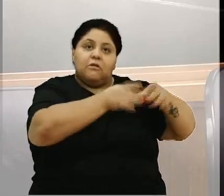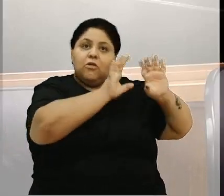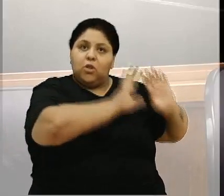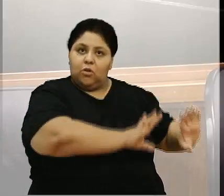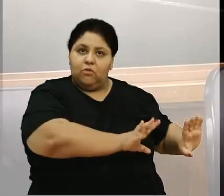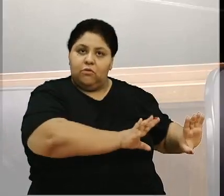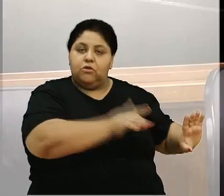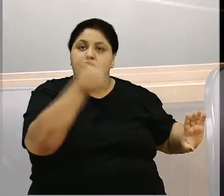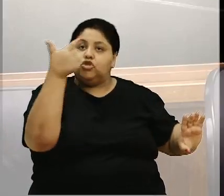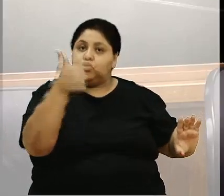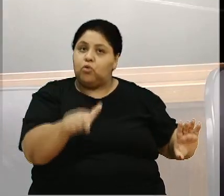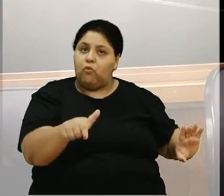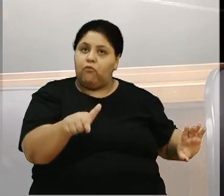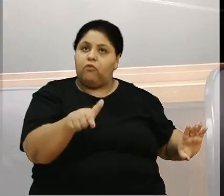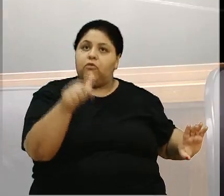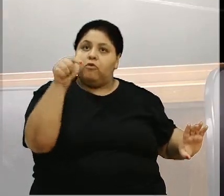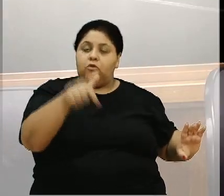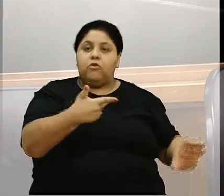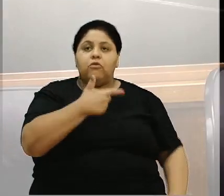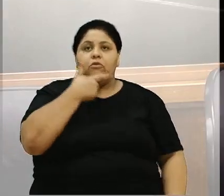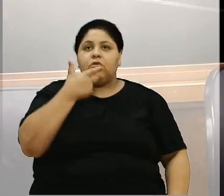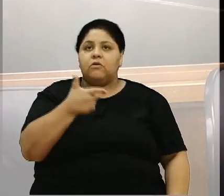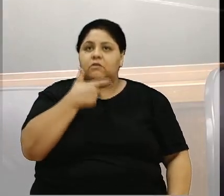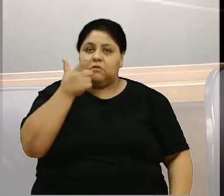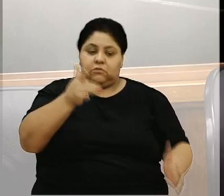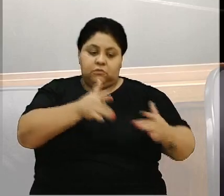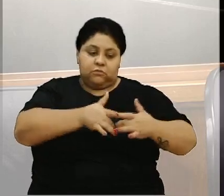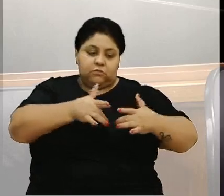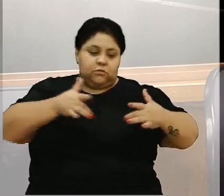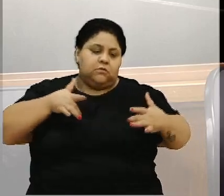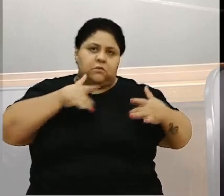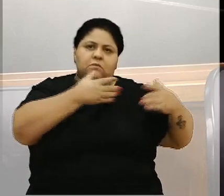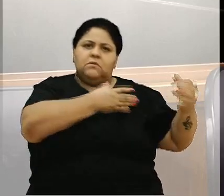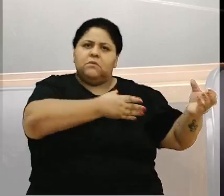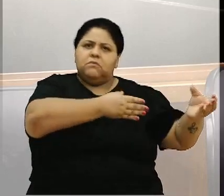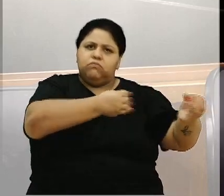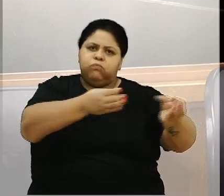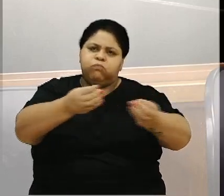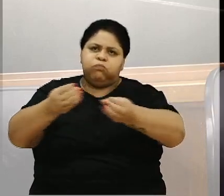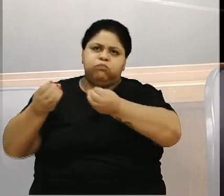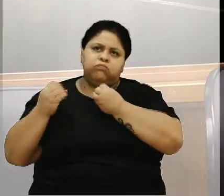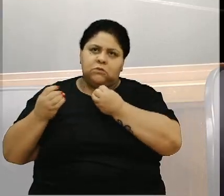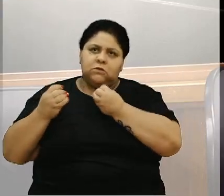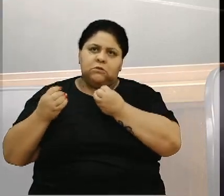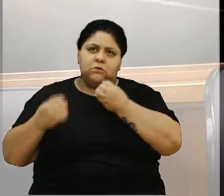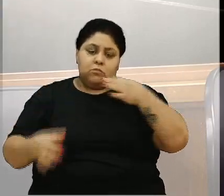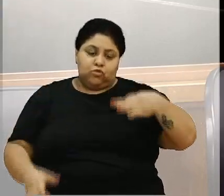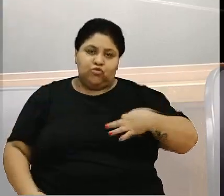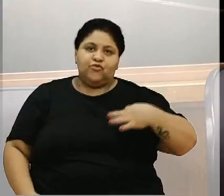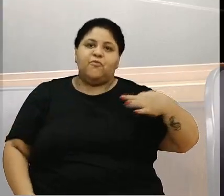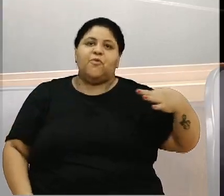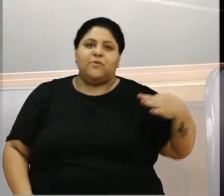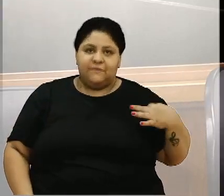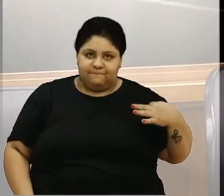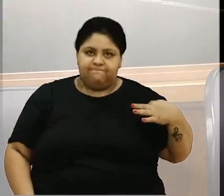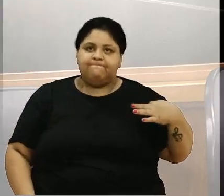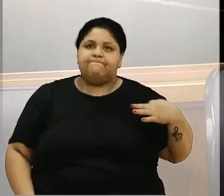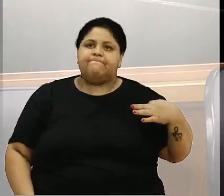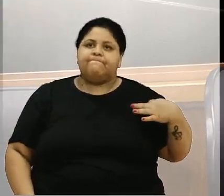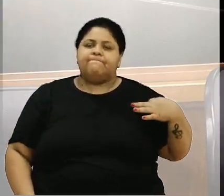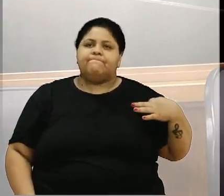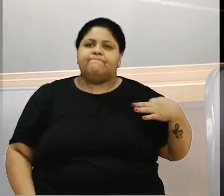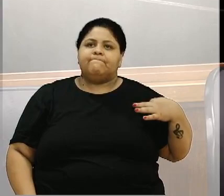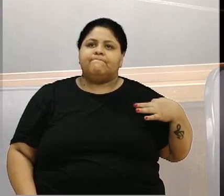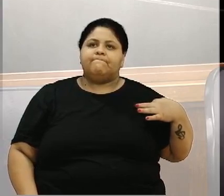aqui, eu destaco a solidariedade de muitos voluntários. Se pede